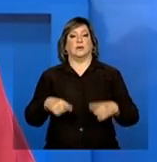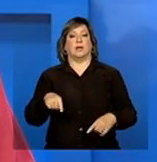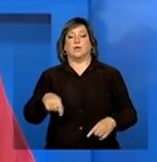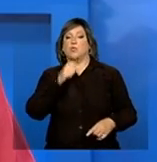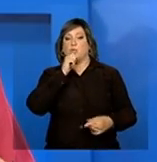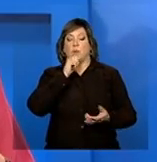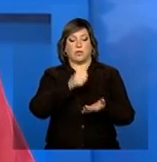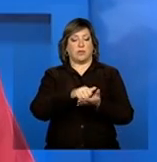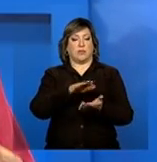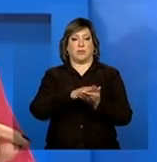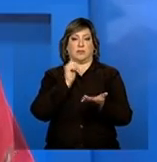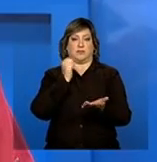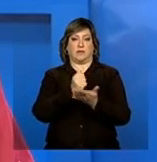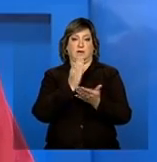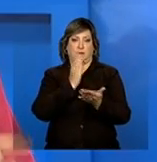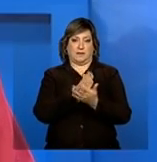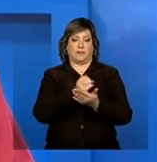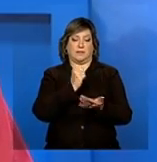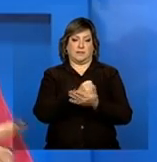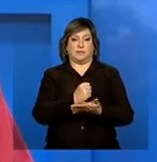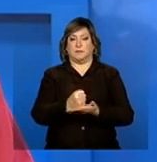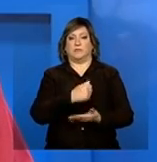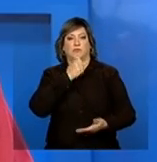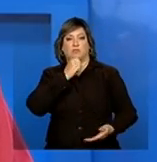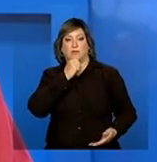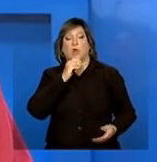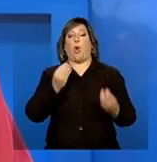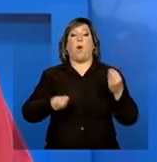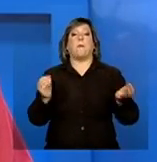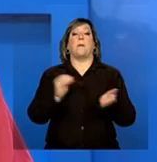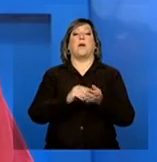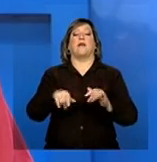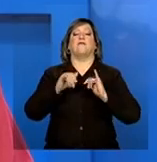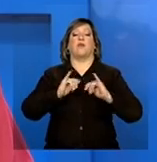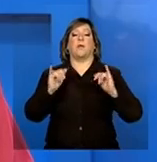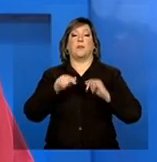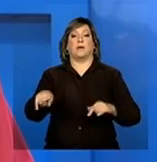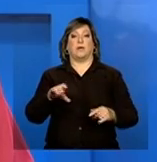Como deverá ser inserida essa informação no censo 2013?